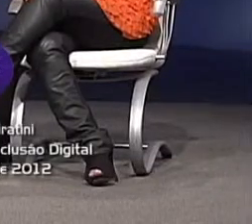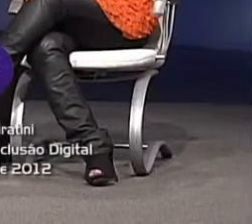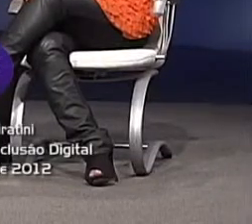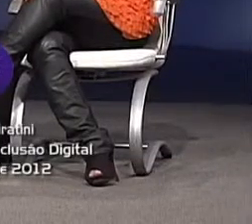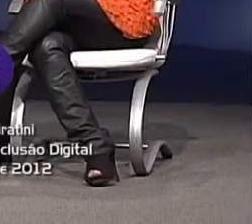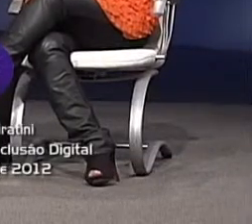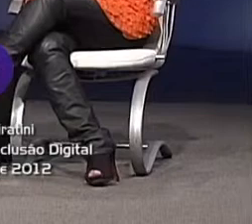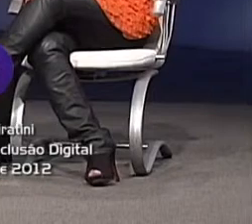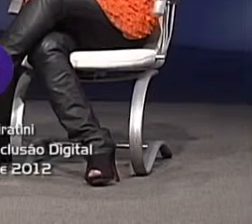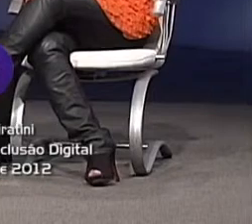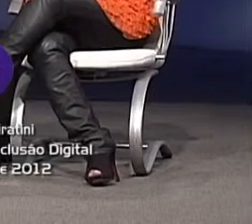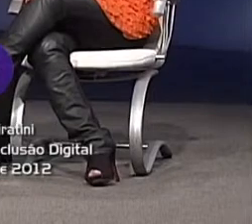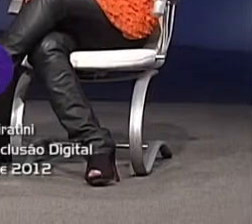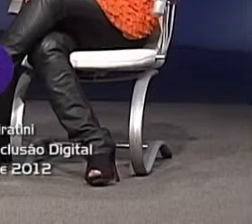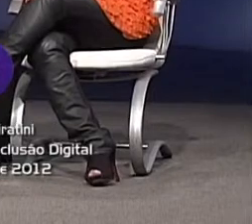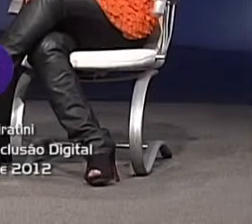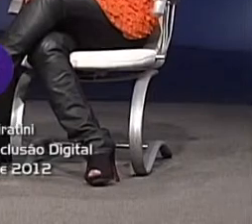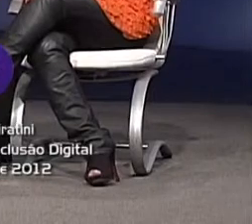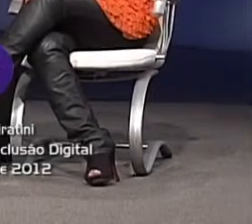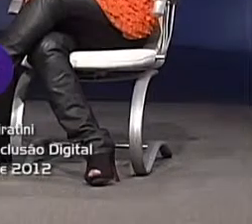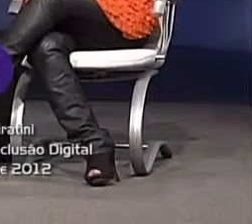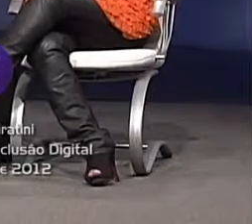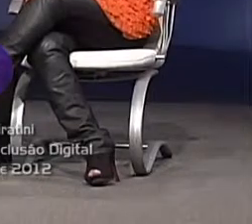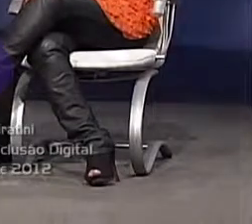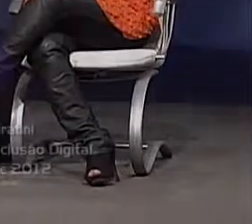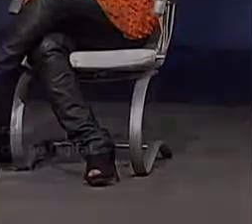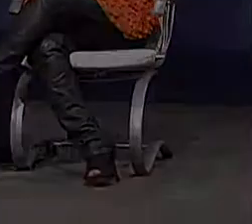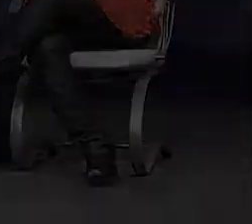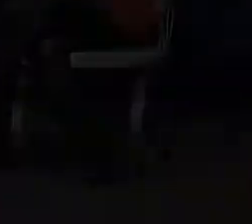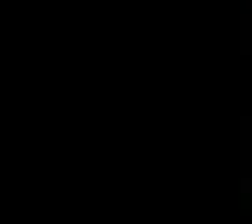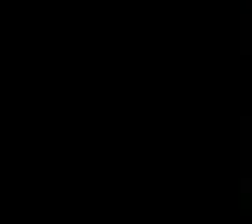Que a gente merece.